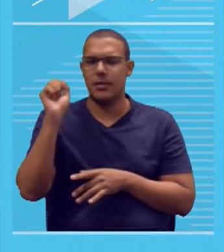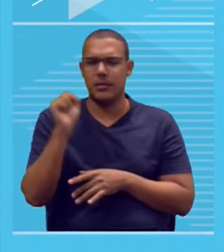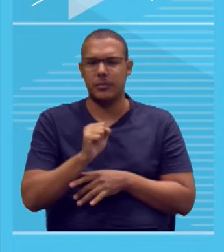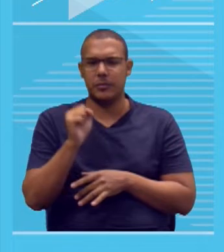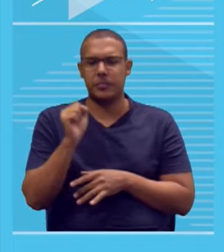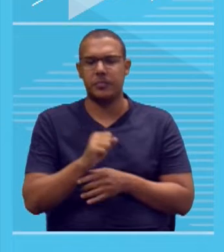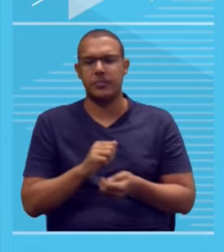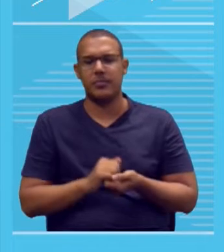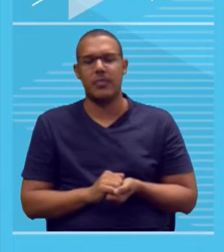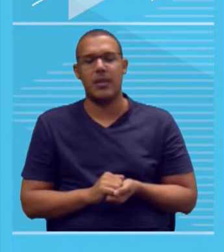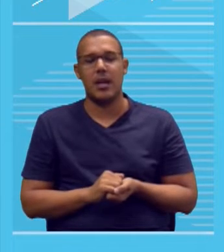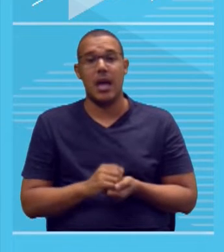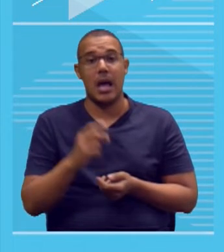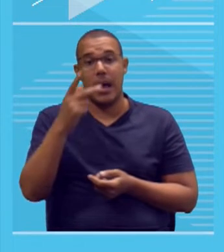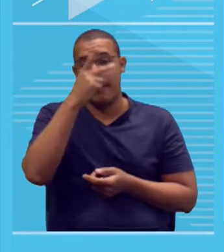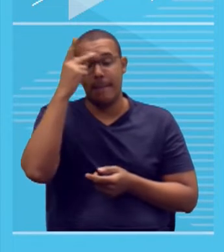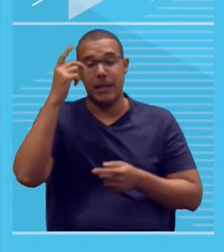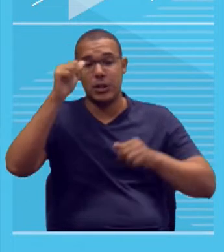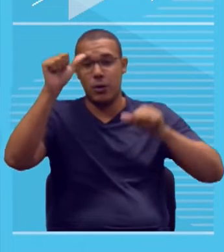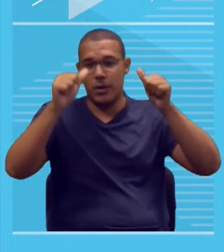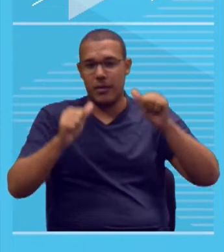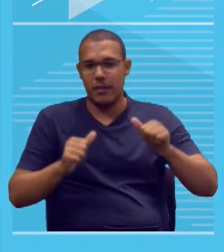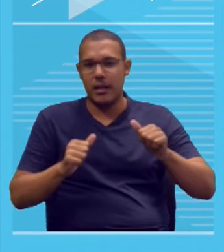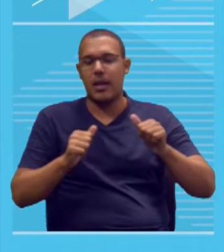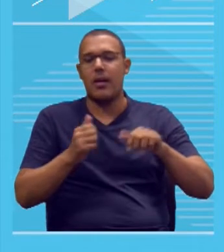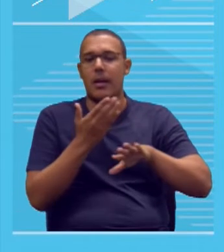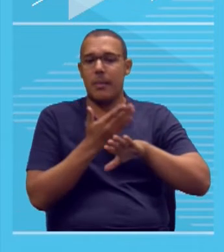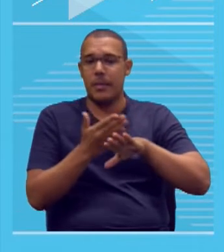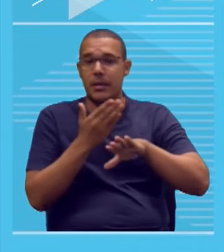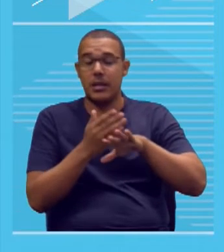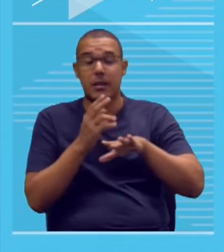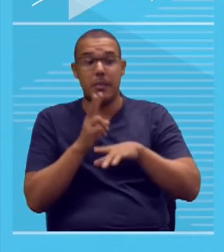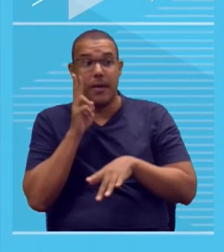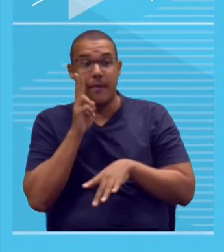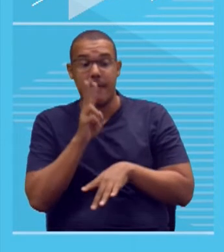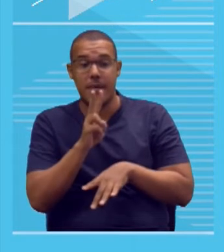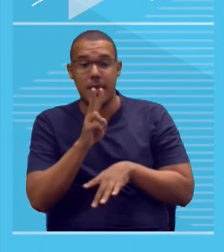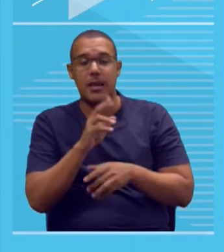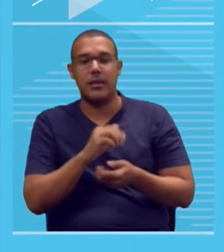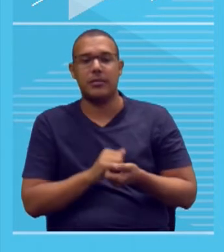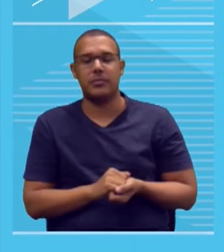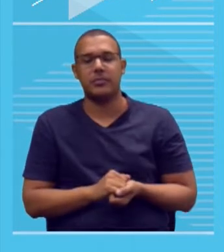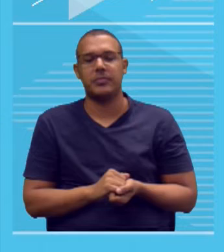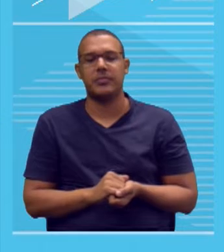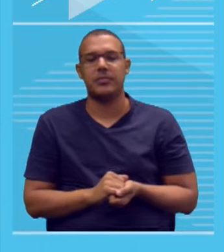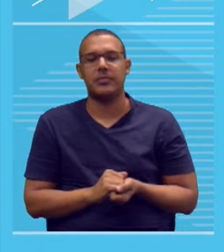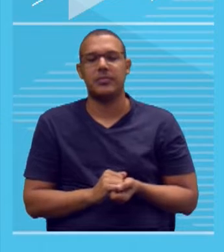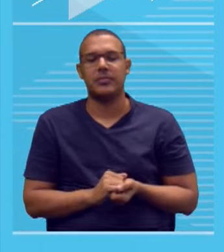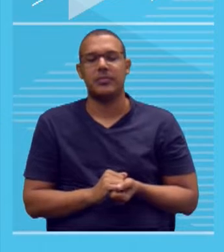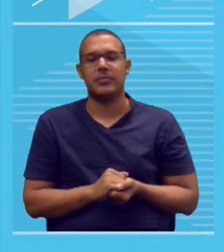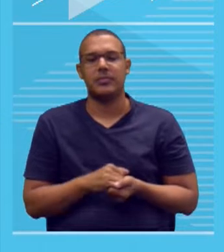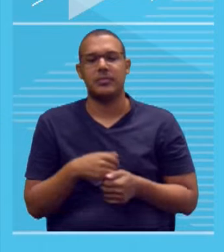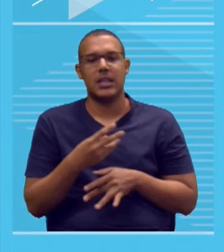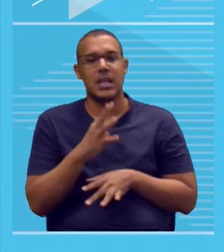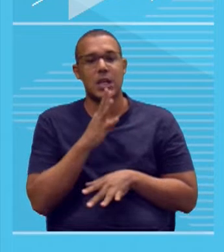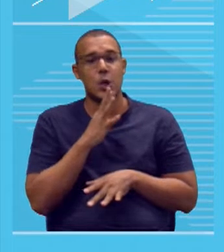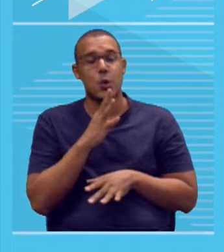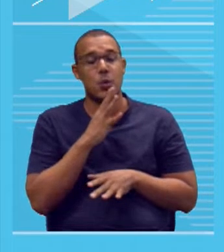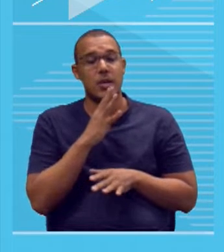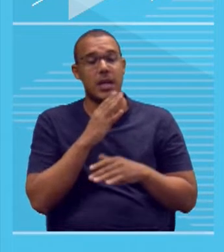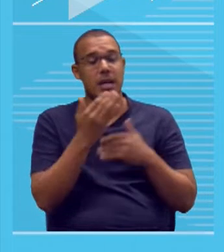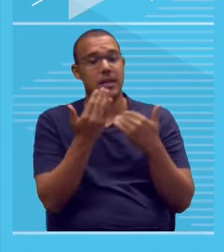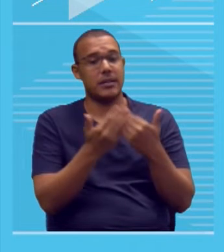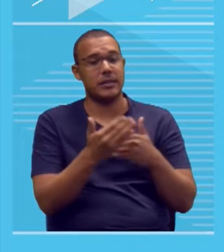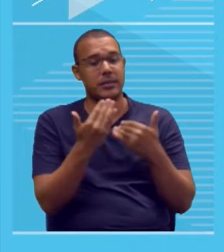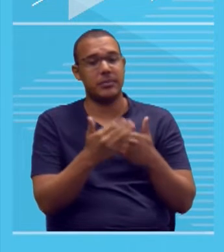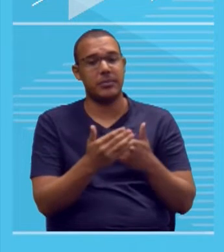Claro que o avaliador do seu texto, ele é treinado para enxergar isso aí. Ele conhece o caderno, até porque esse caderno é rapidamente divulgado,